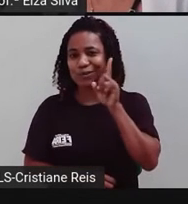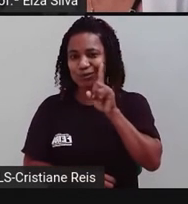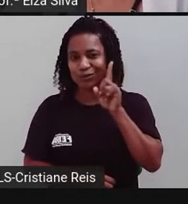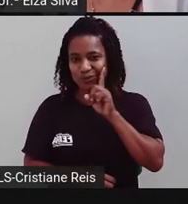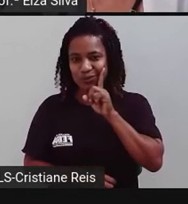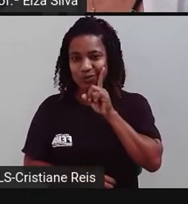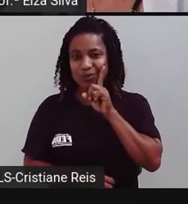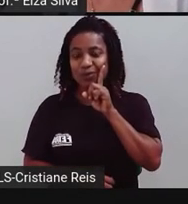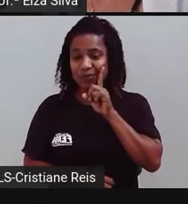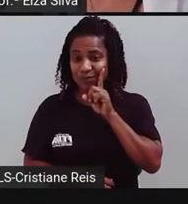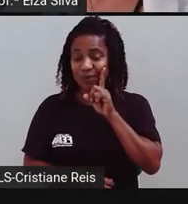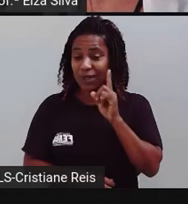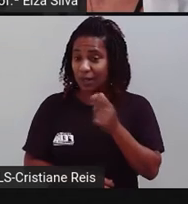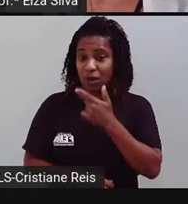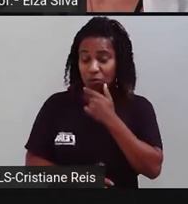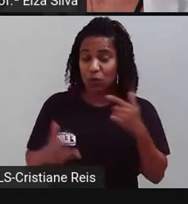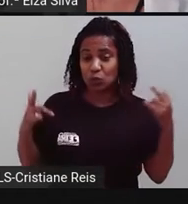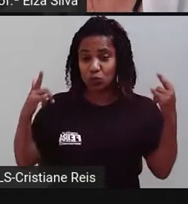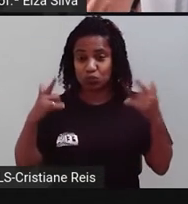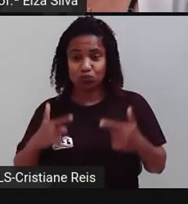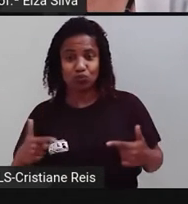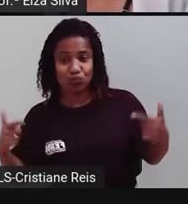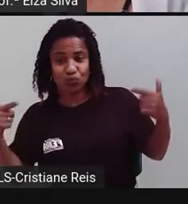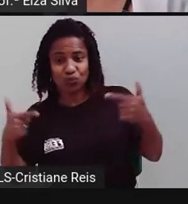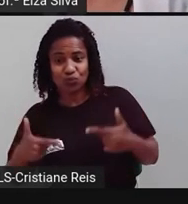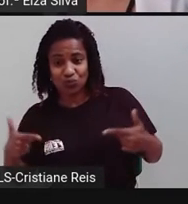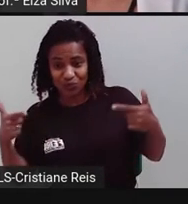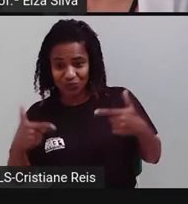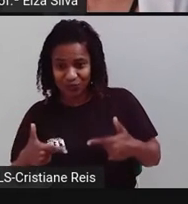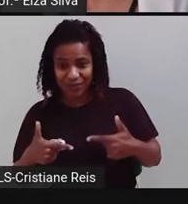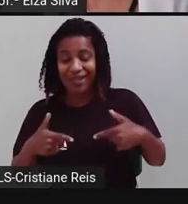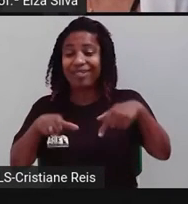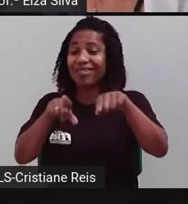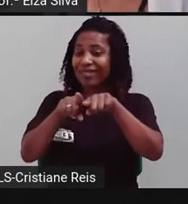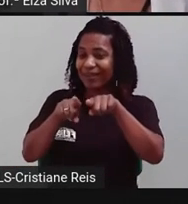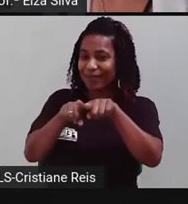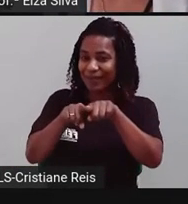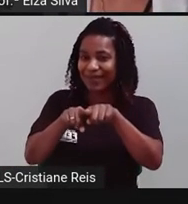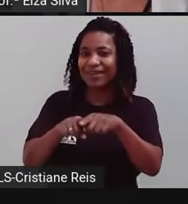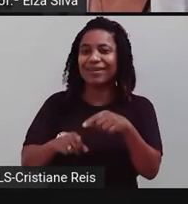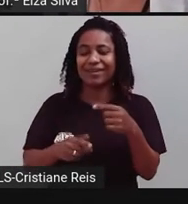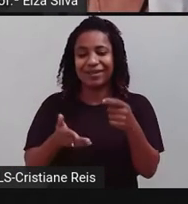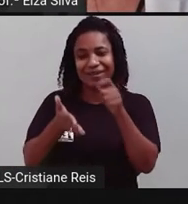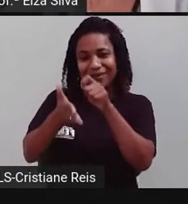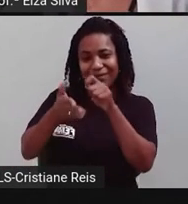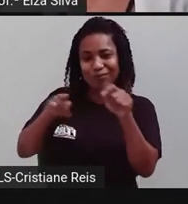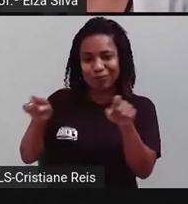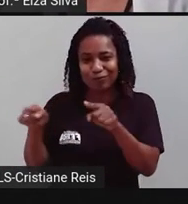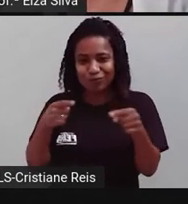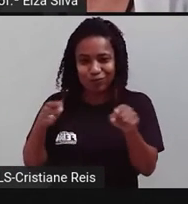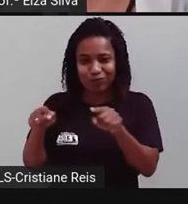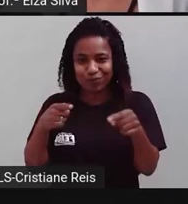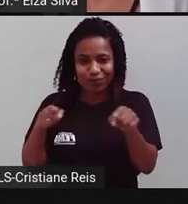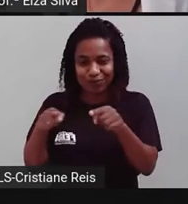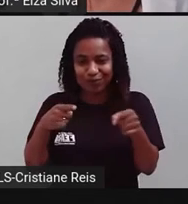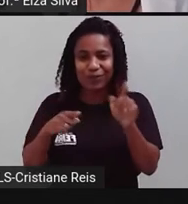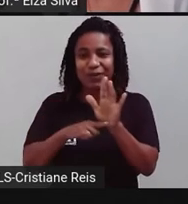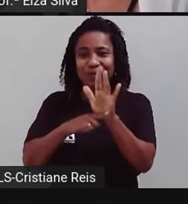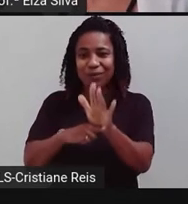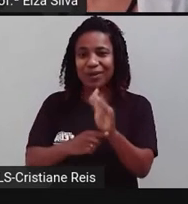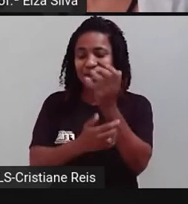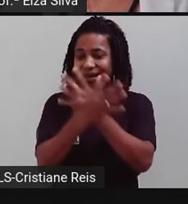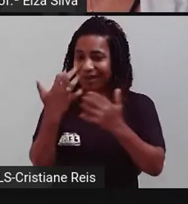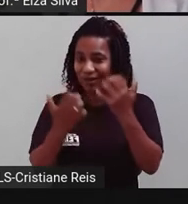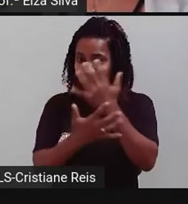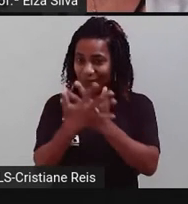é um rapper, um produtor musical, um cantor, um compositor e um empresário